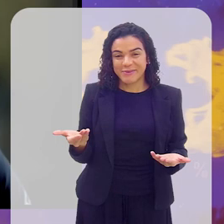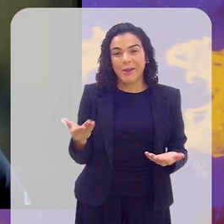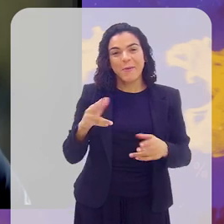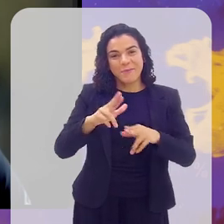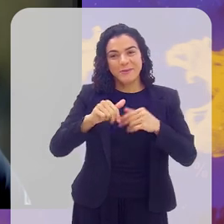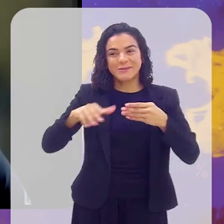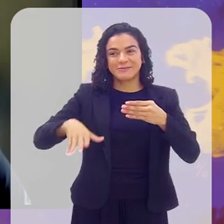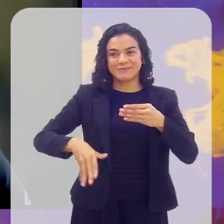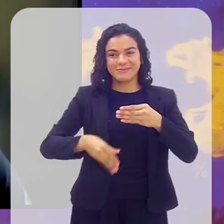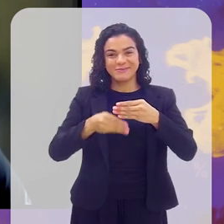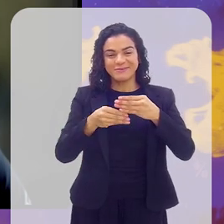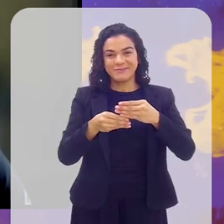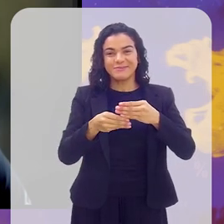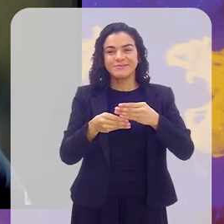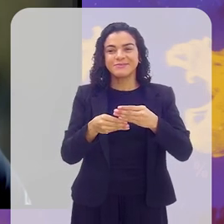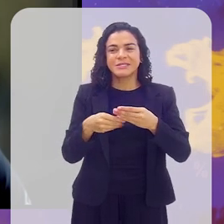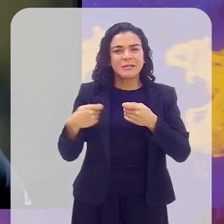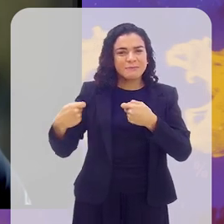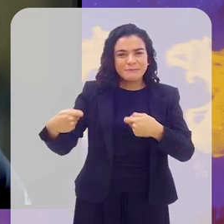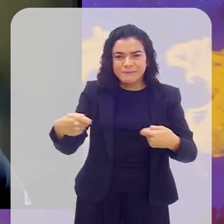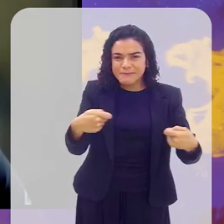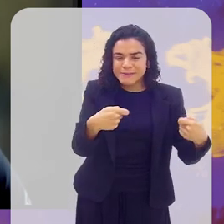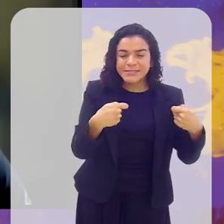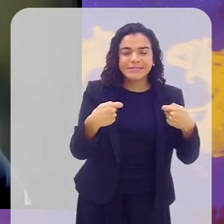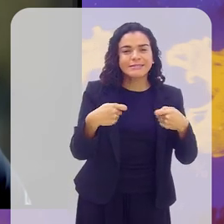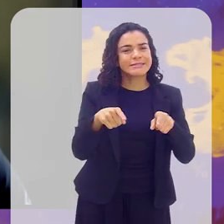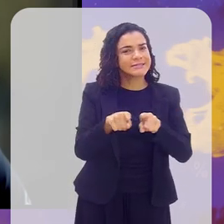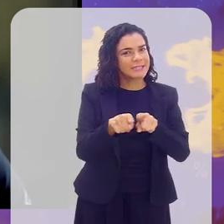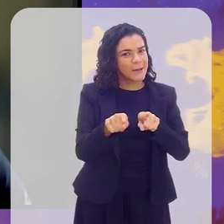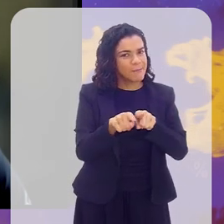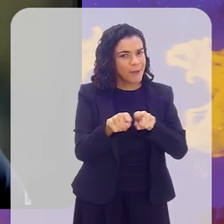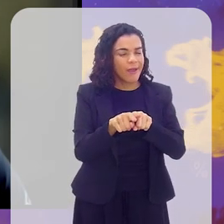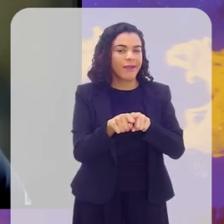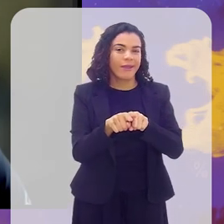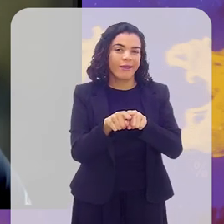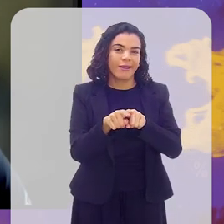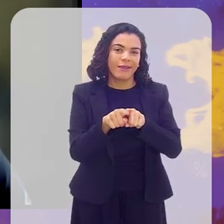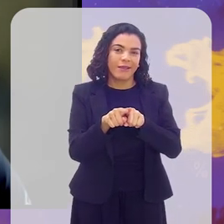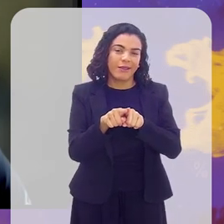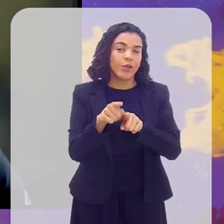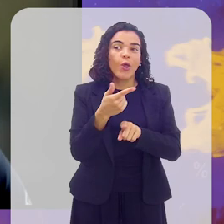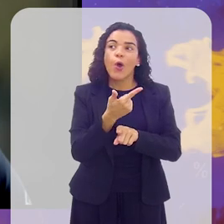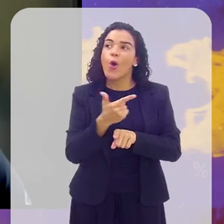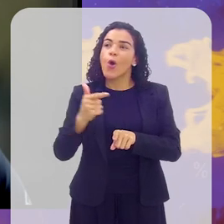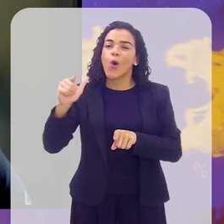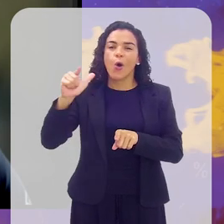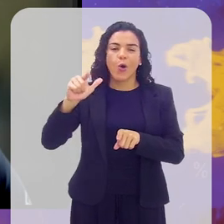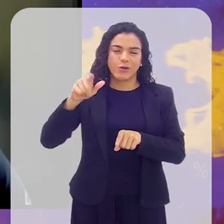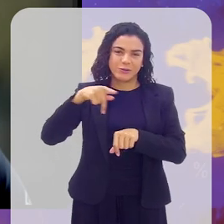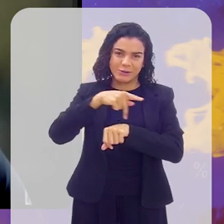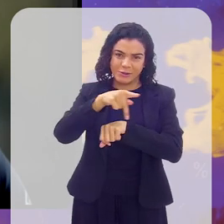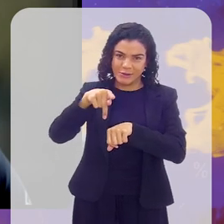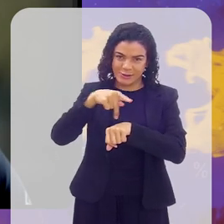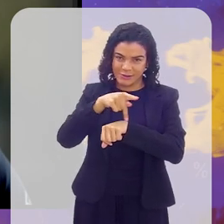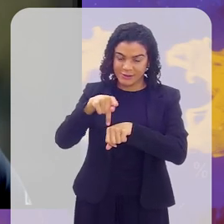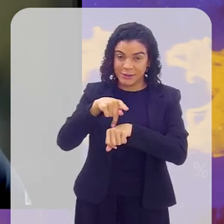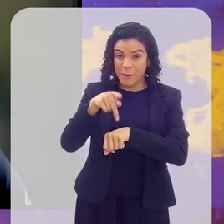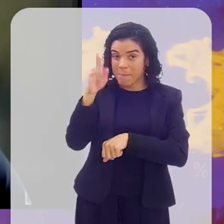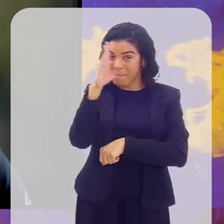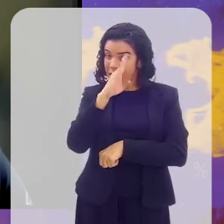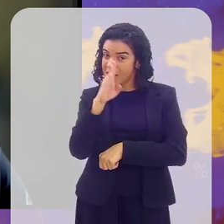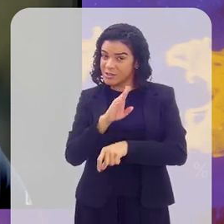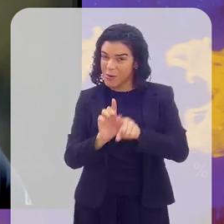a questão também que queria colocar é porque precisa quebrar também esse domínio de outros países,